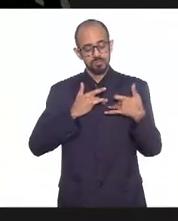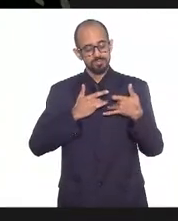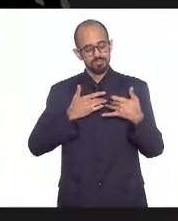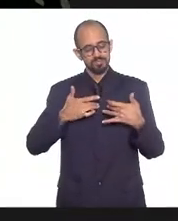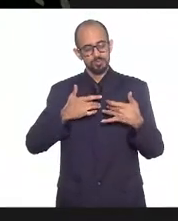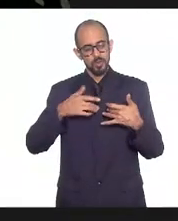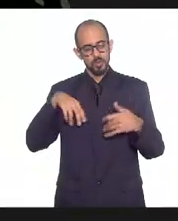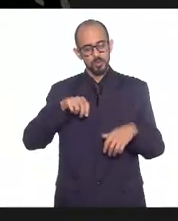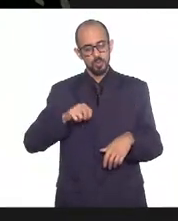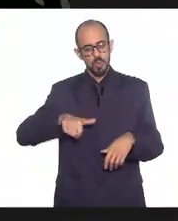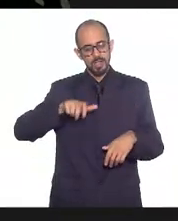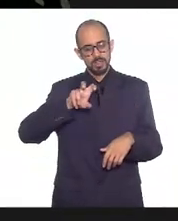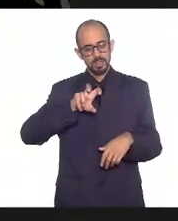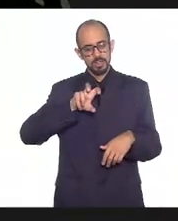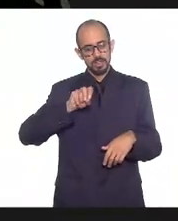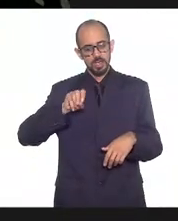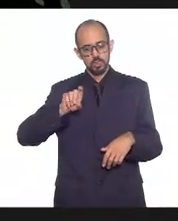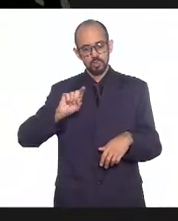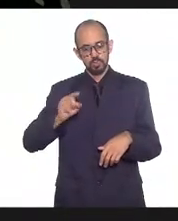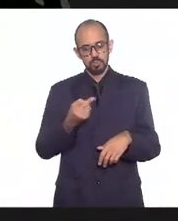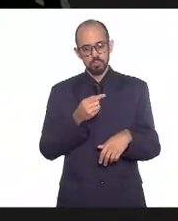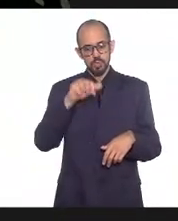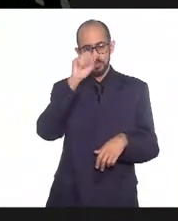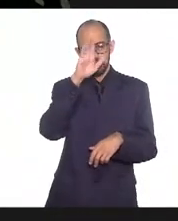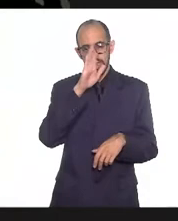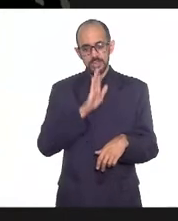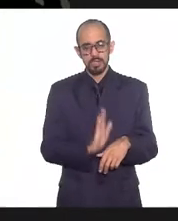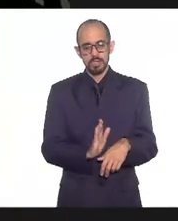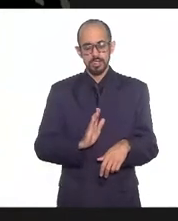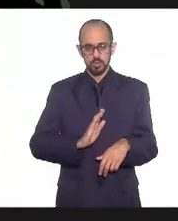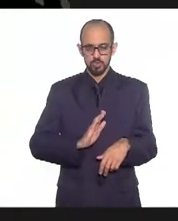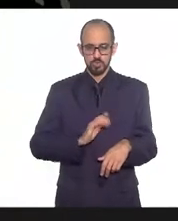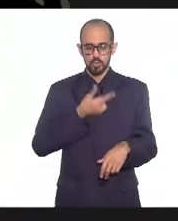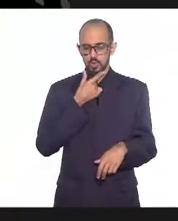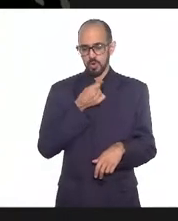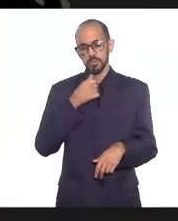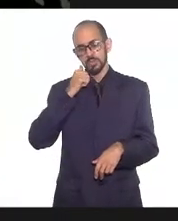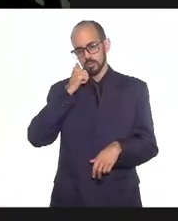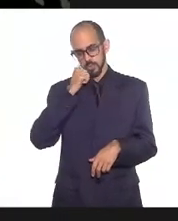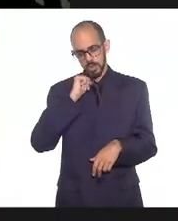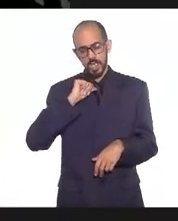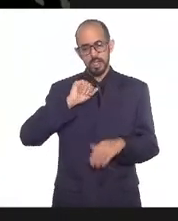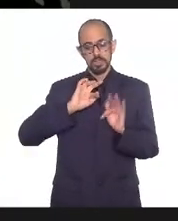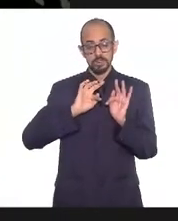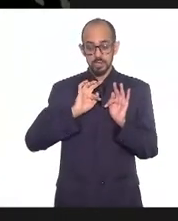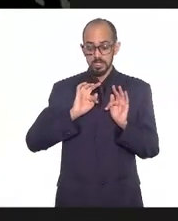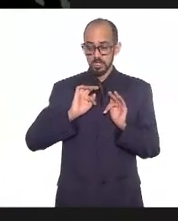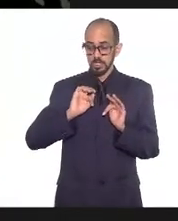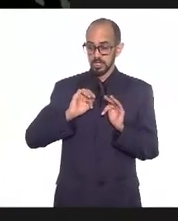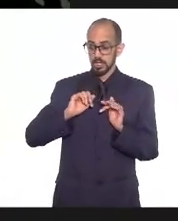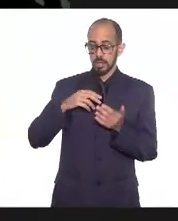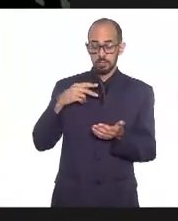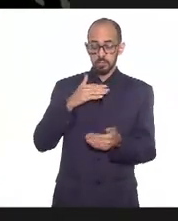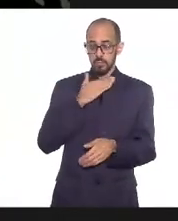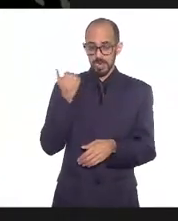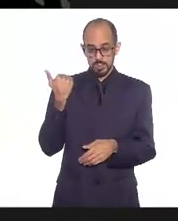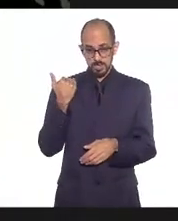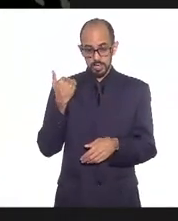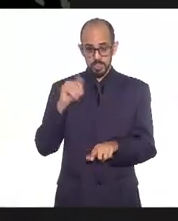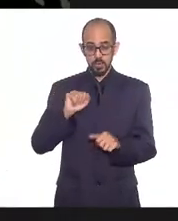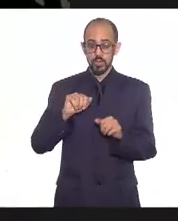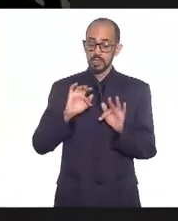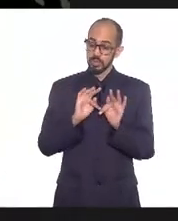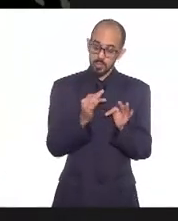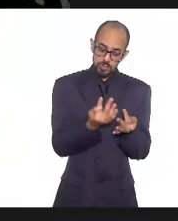500 mil brasileiros e brasileiras, seus familiares, seus amigos, que perderam suas vidas aqui durante essa